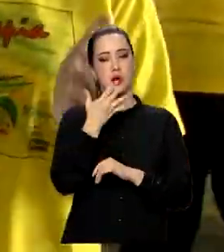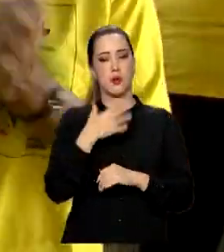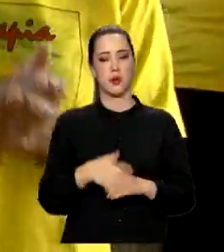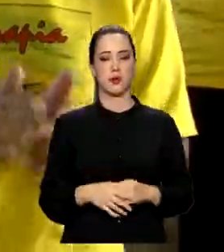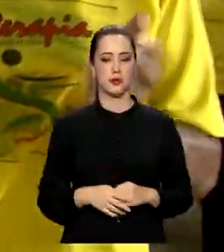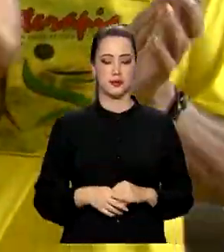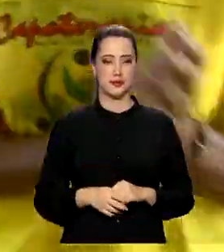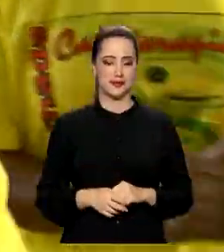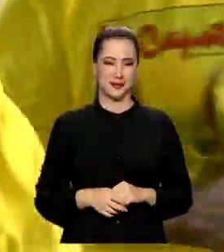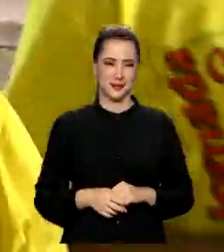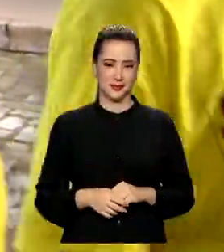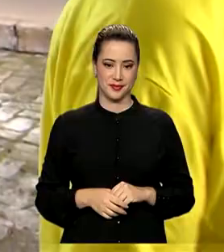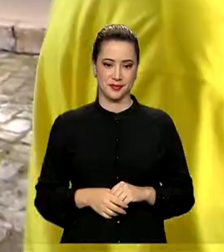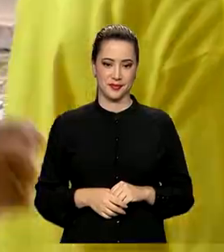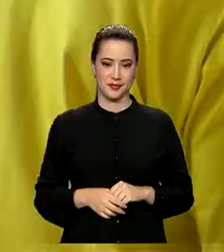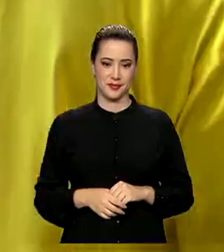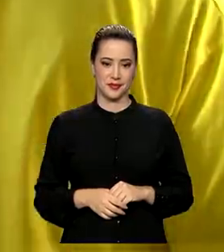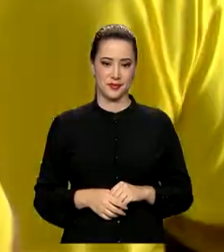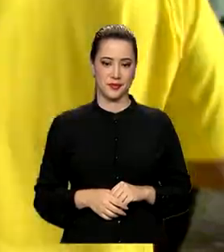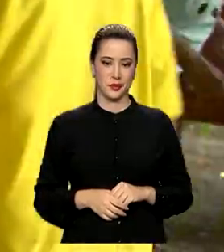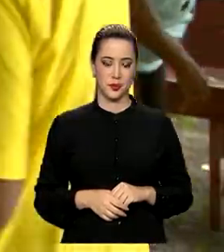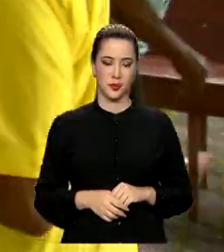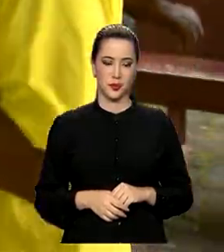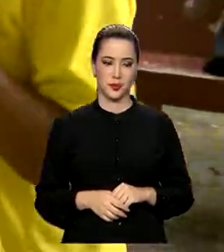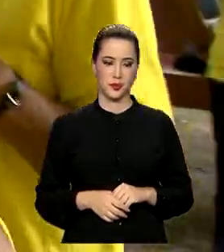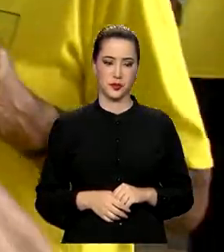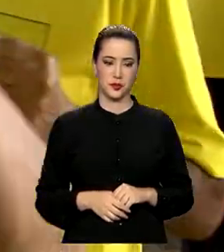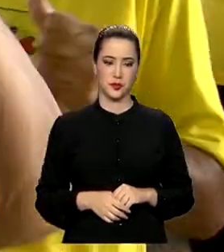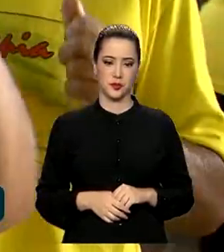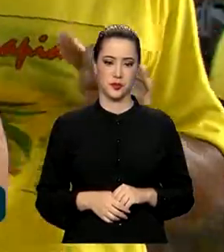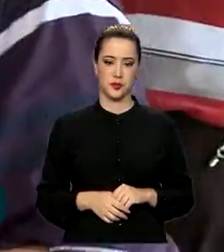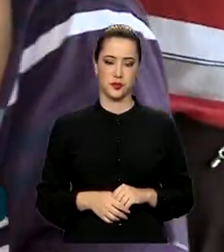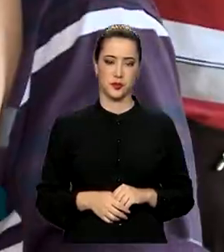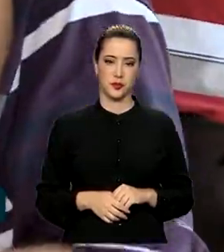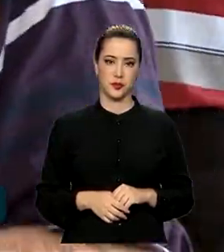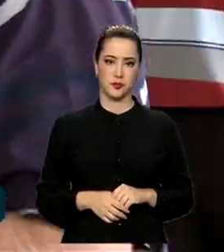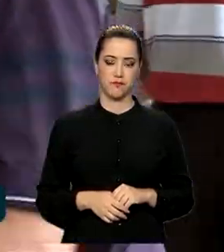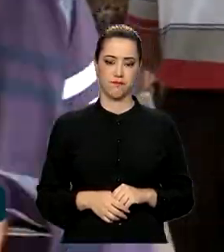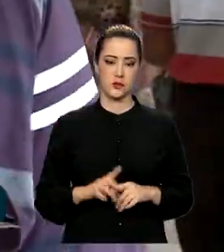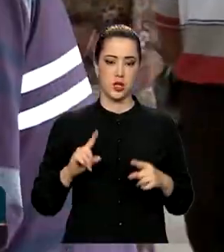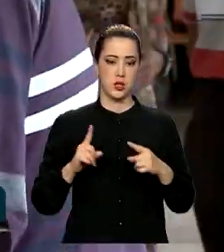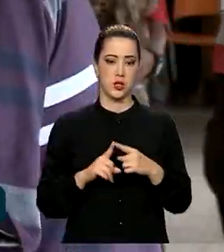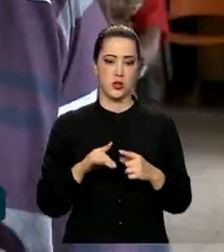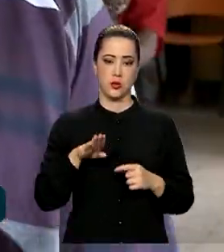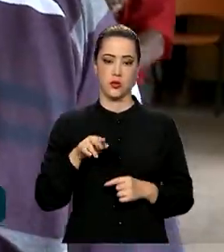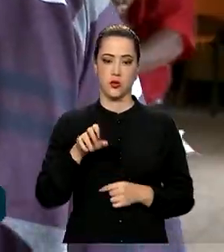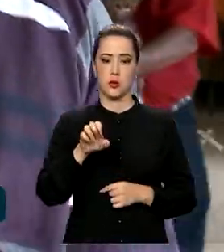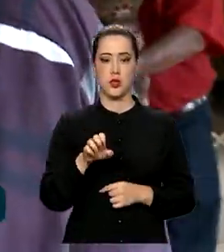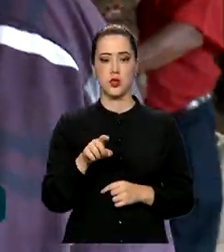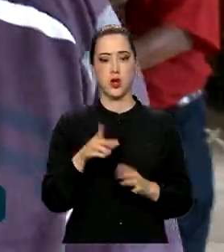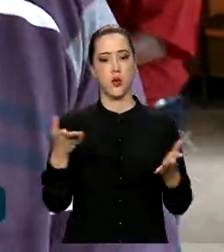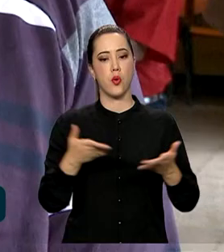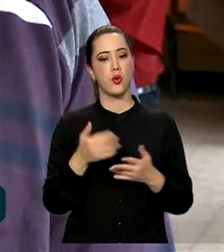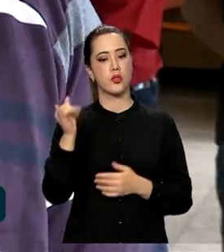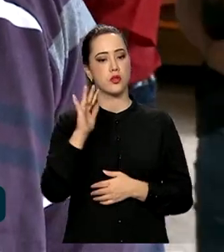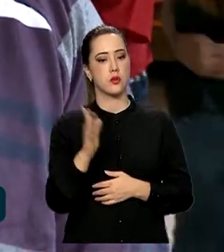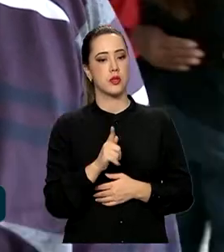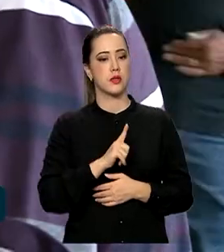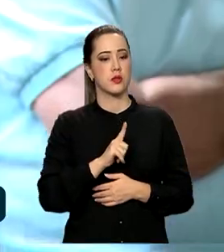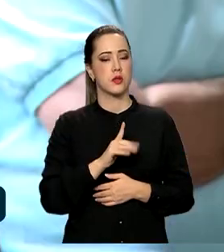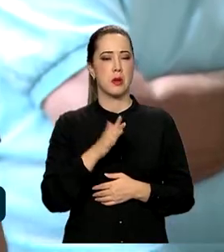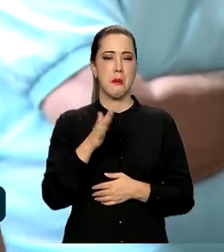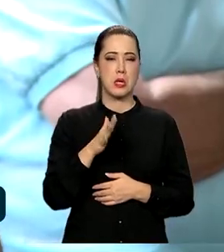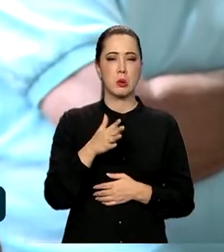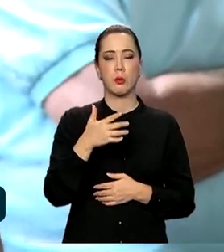Toma a volta, meu amigo, abre e fecha a sua mão. Segundo o IBGE, hoje no Brasil existem